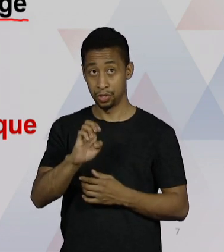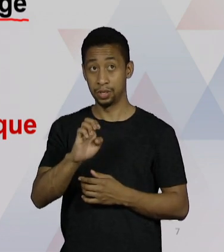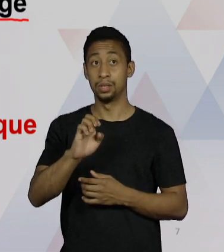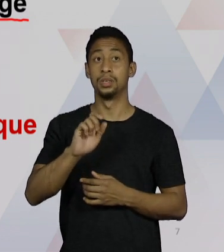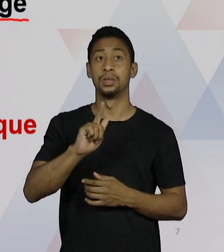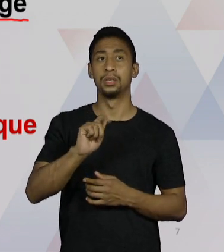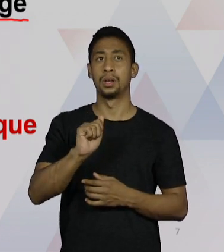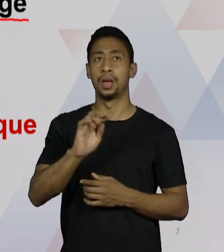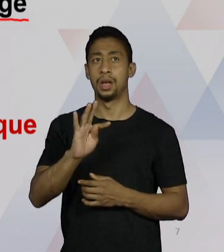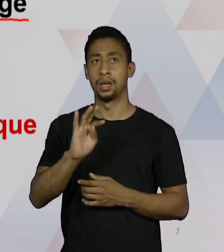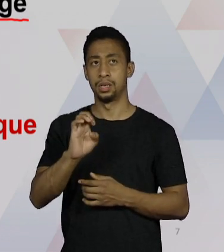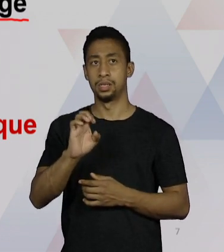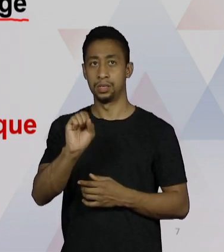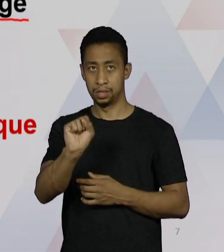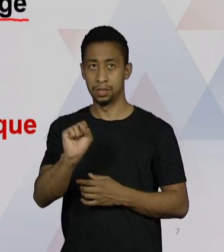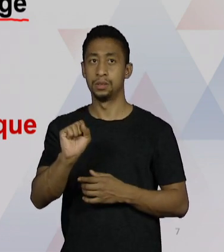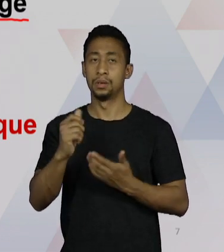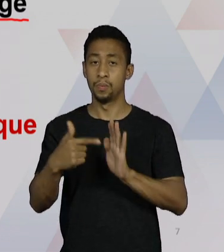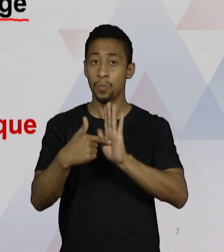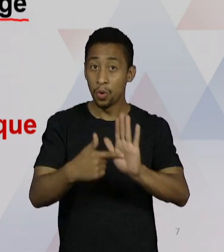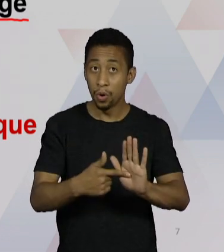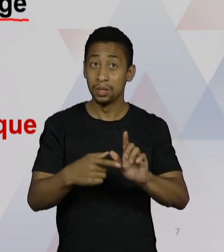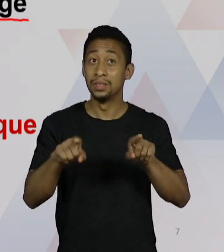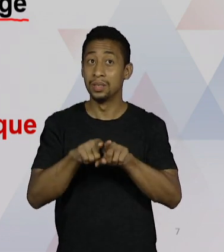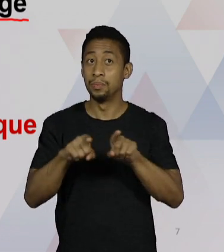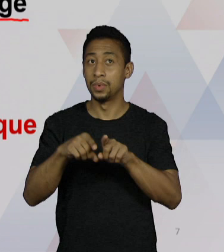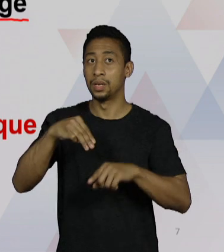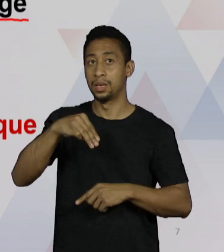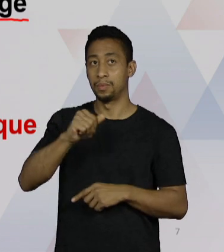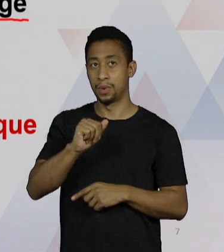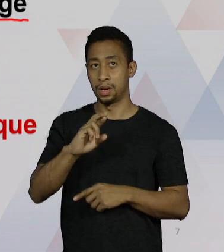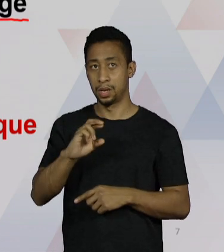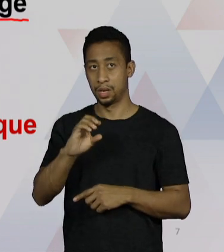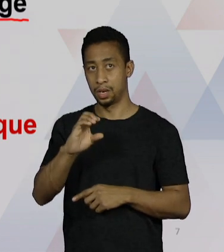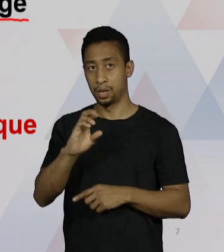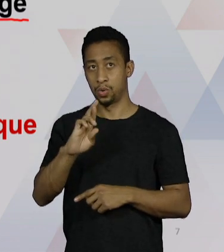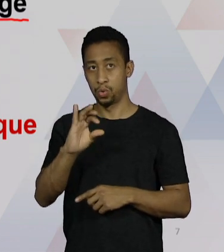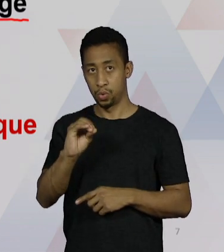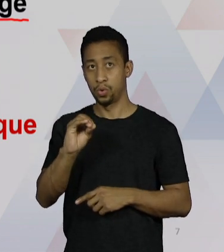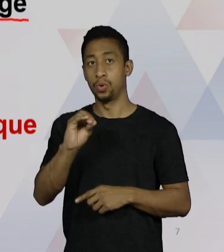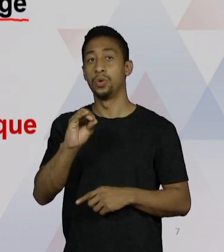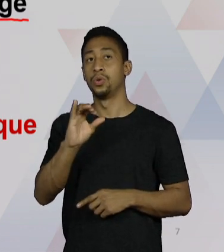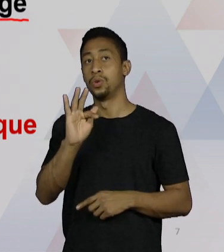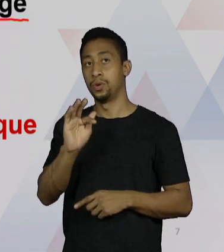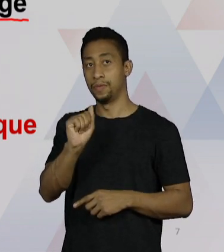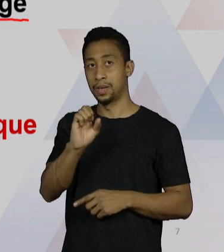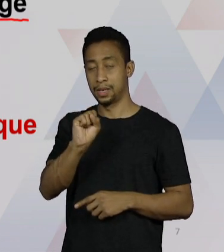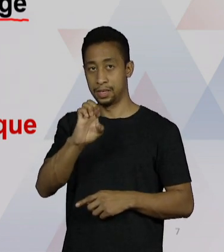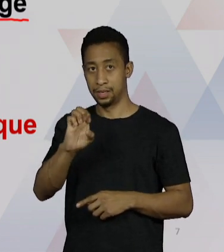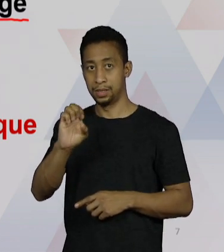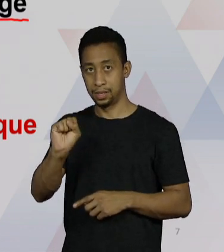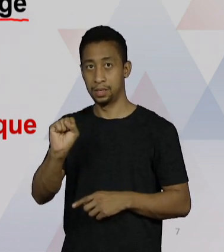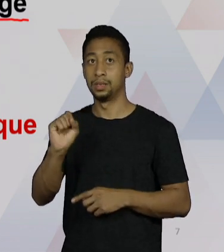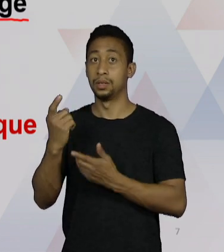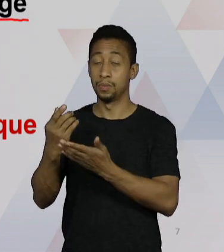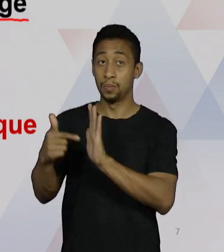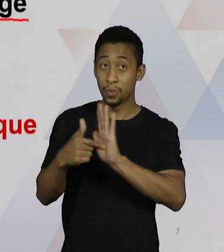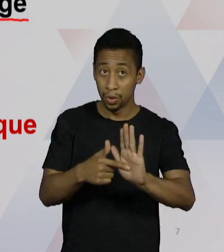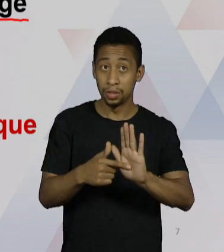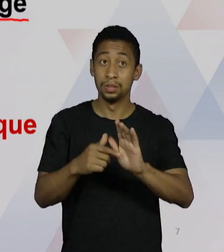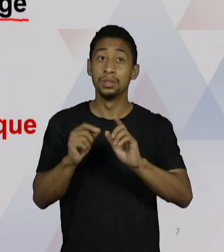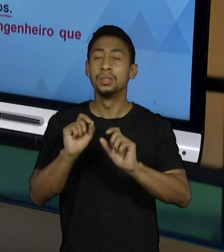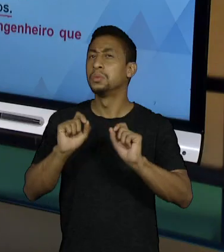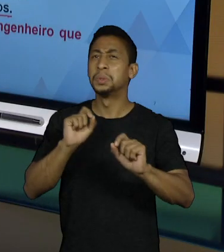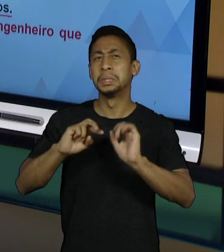são comuns para quem trabalha com desenvolvimento de produtos. Só para dar uma pincelada aqui, stage gates, o que seria, gente?